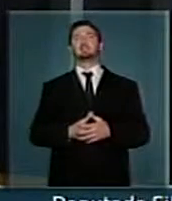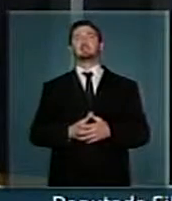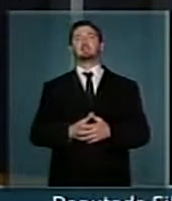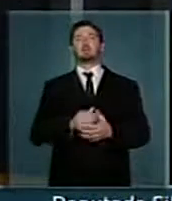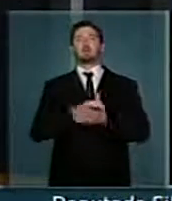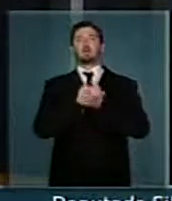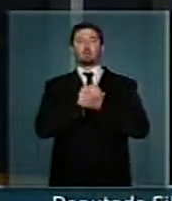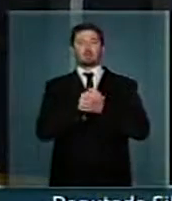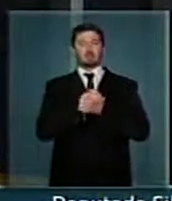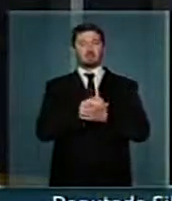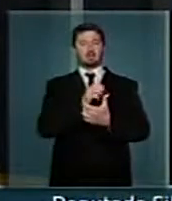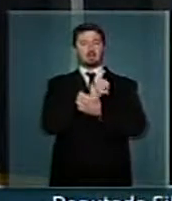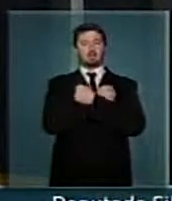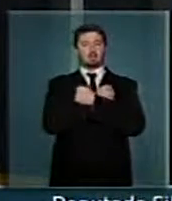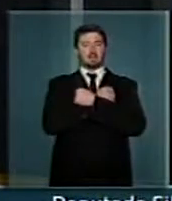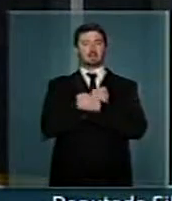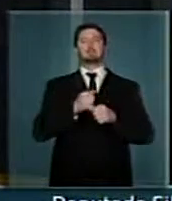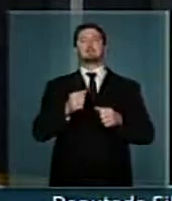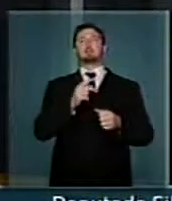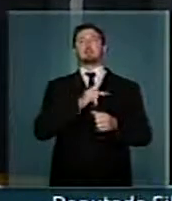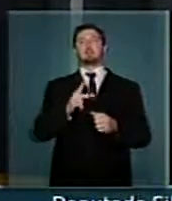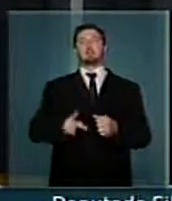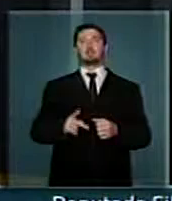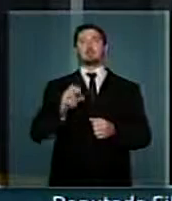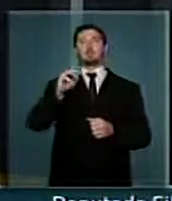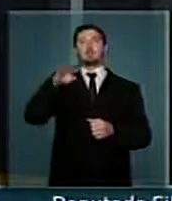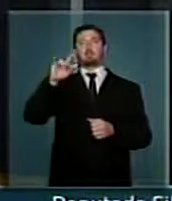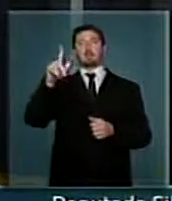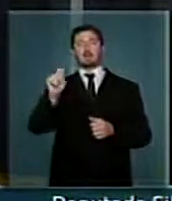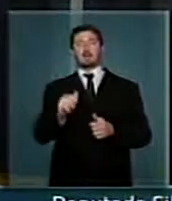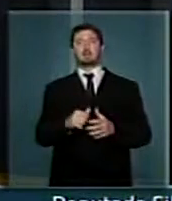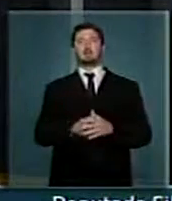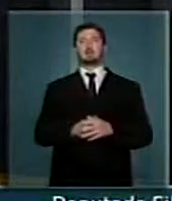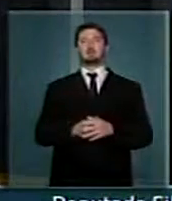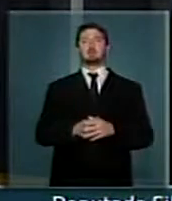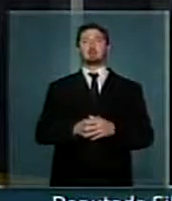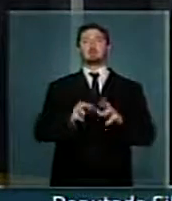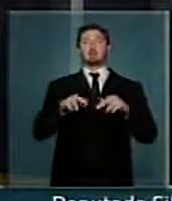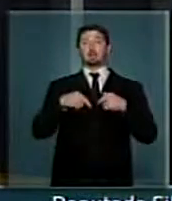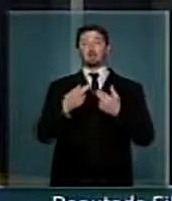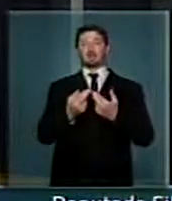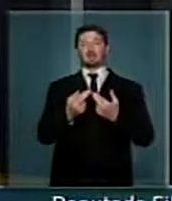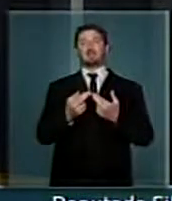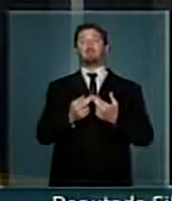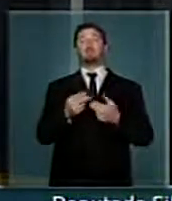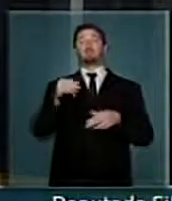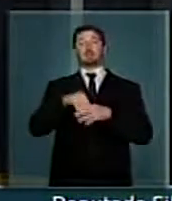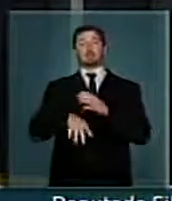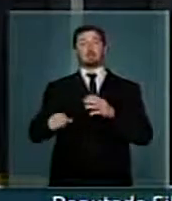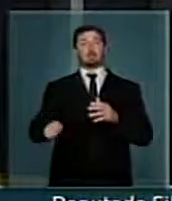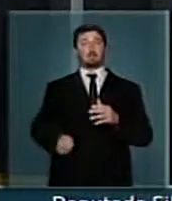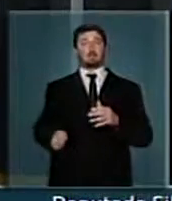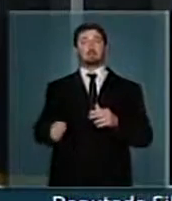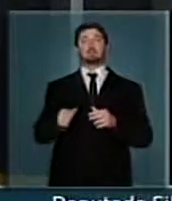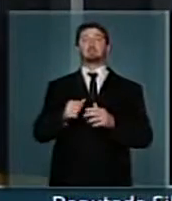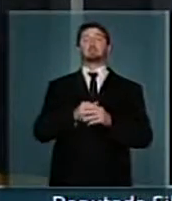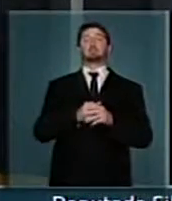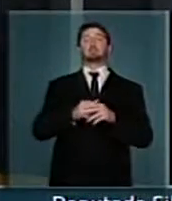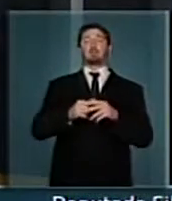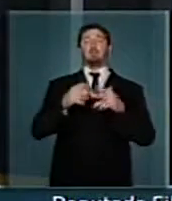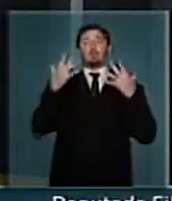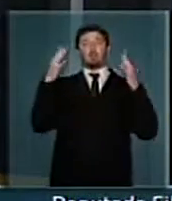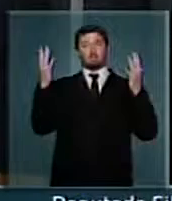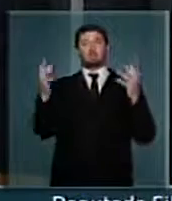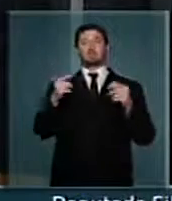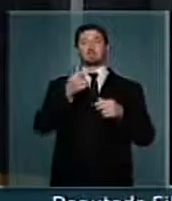cumprimentar e abraçar o presidente Orlando Tomala durante a reunião que foi feita dentro da embaixada, em comemoração